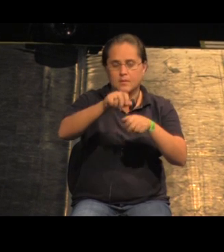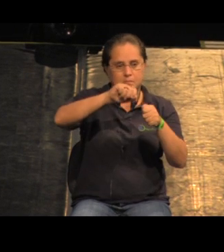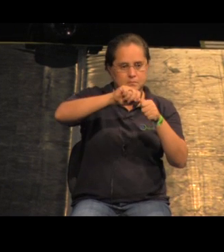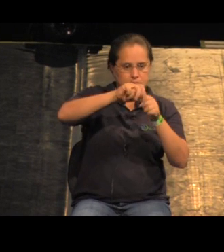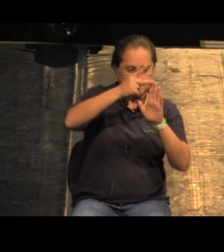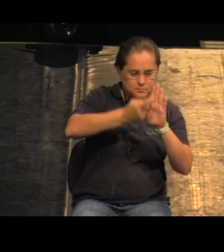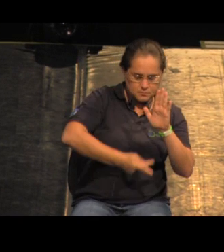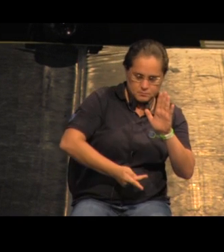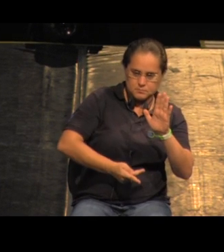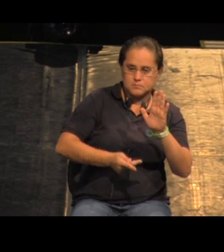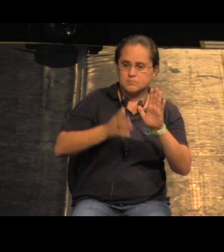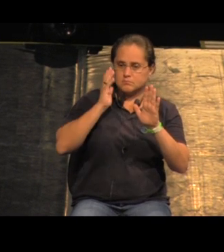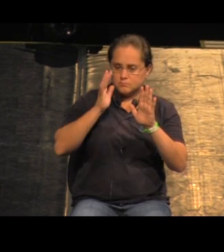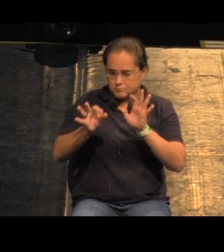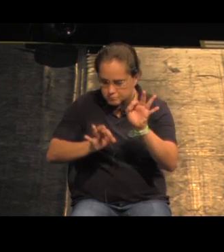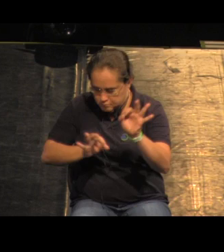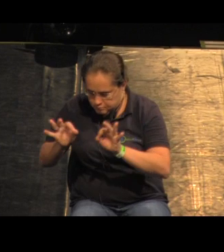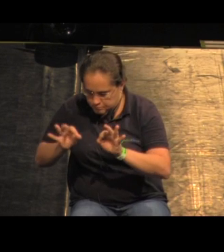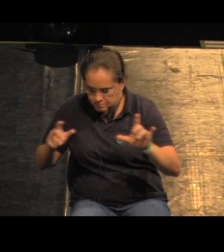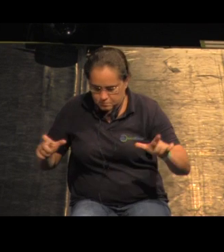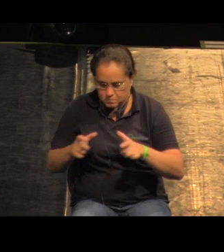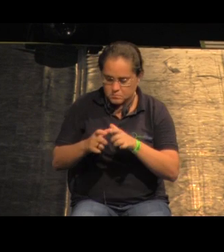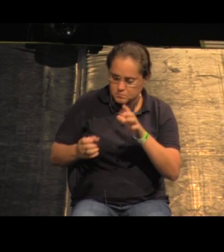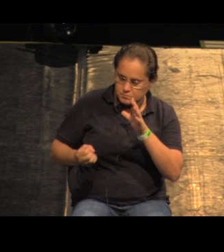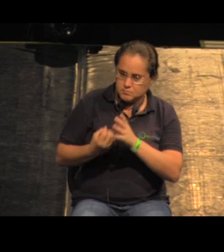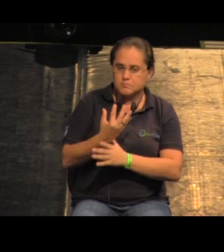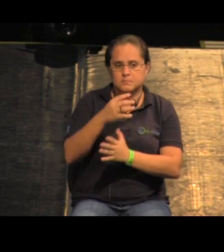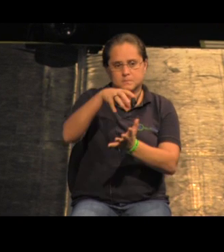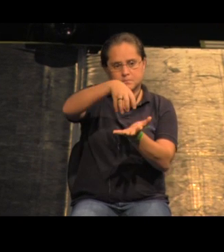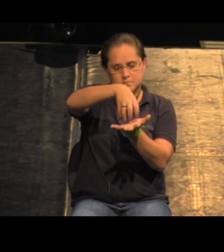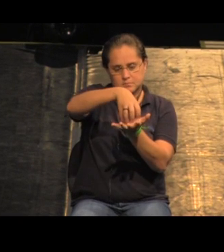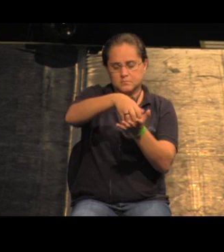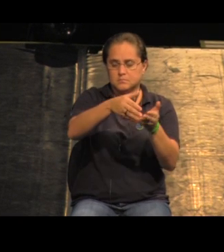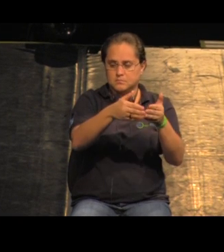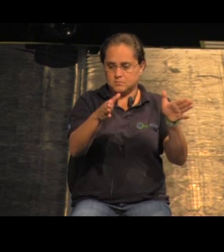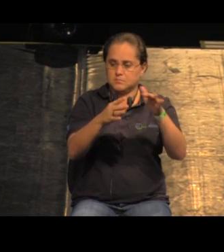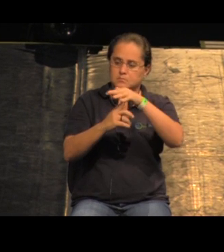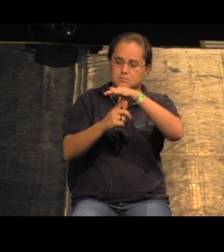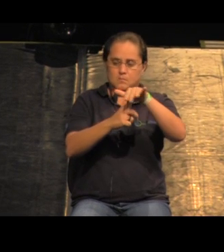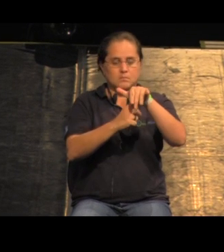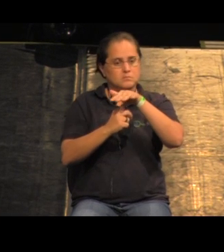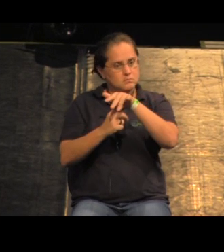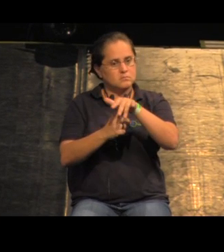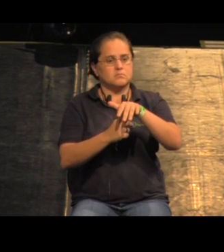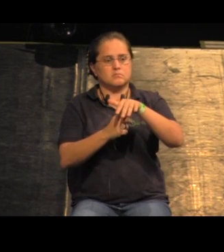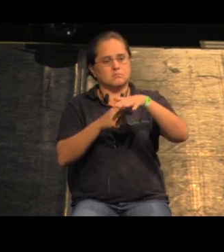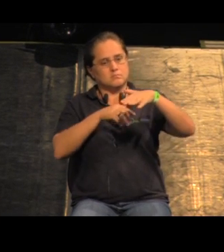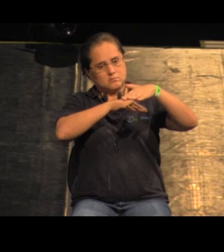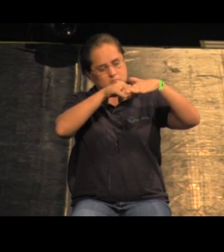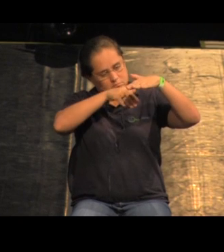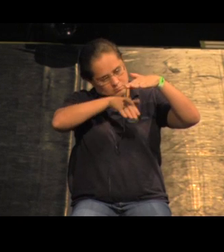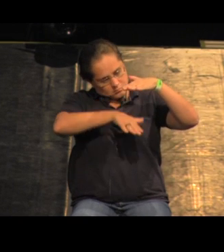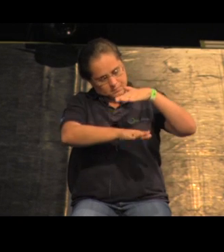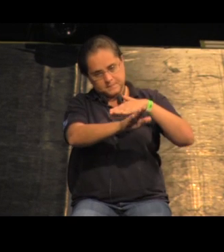um projeto cuja estratégia é a criação de pequenas centralidades com a abertura de praças essa praça ela atravessa por baixo do